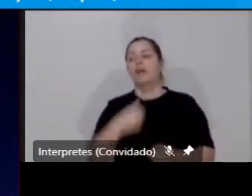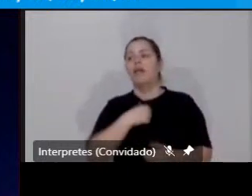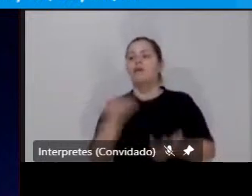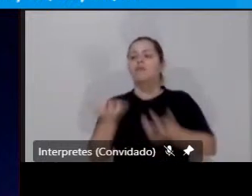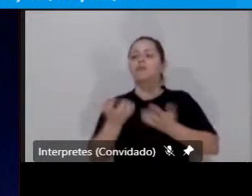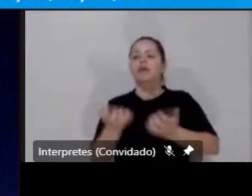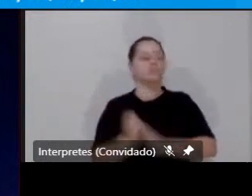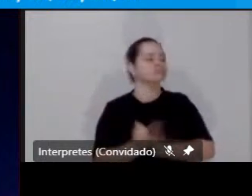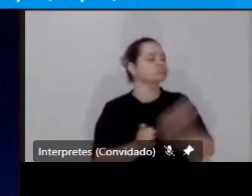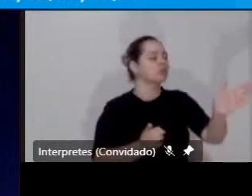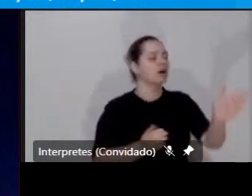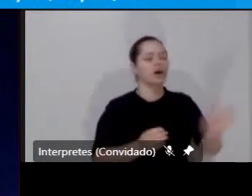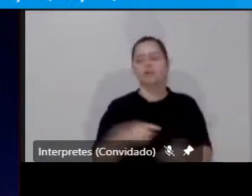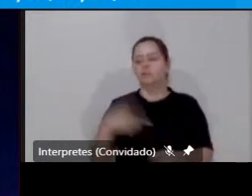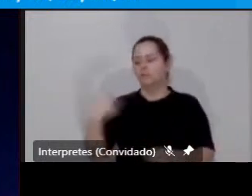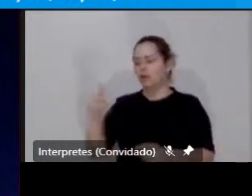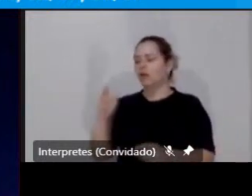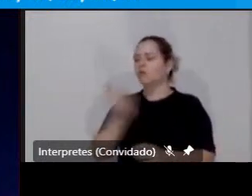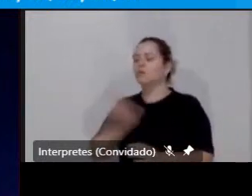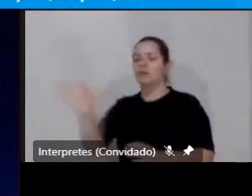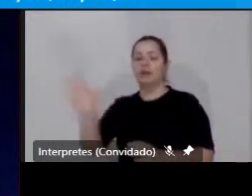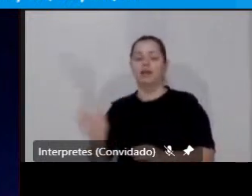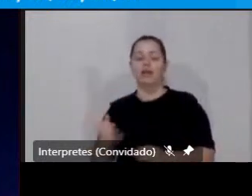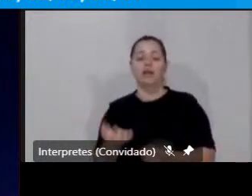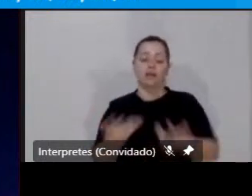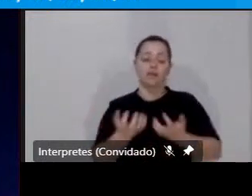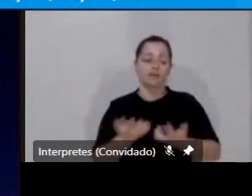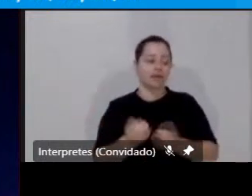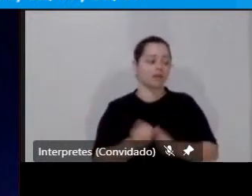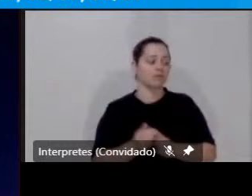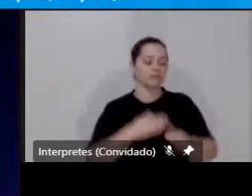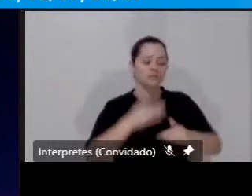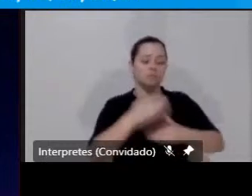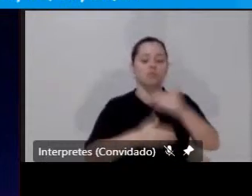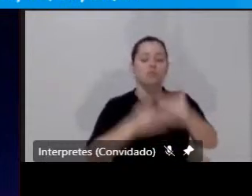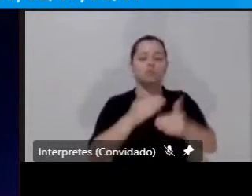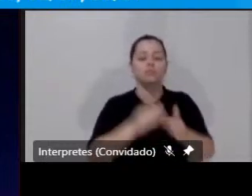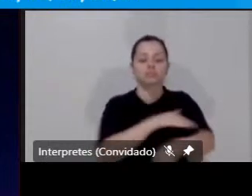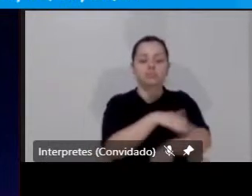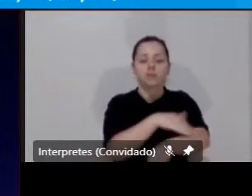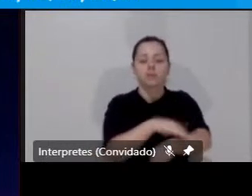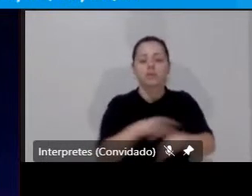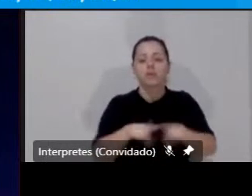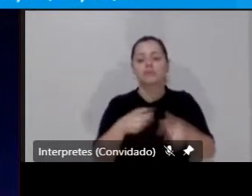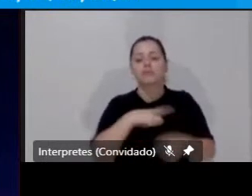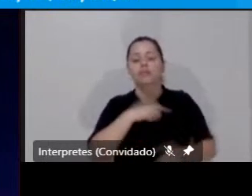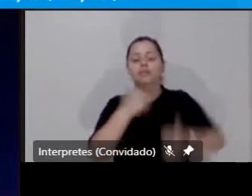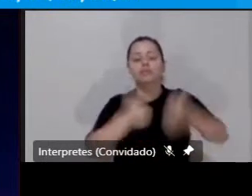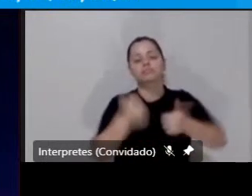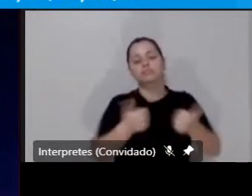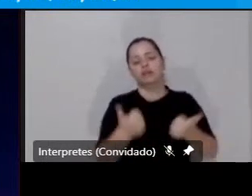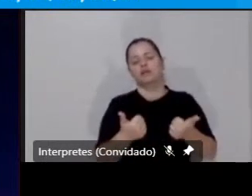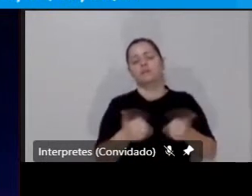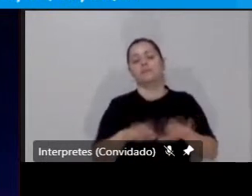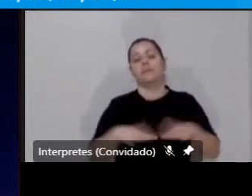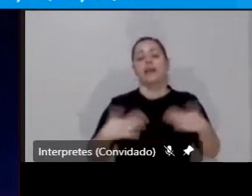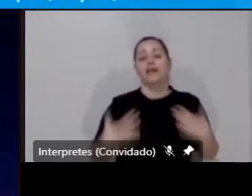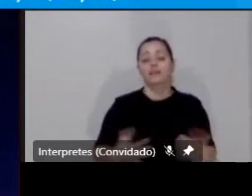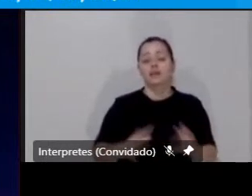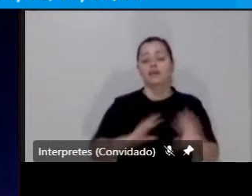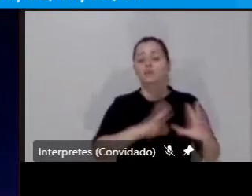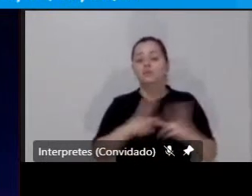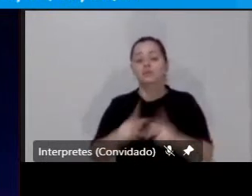para a direita. eu quero atravessar a rua e estar passando o carro. Então, essa condição real